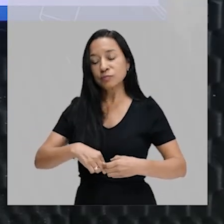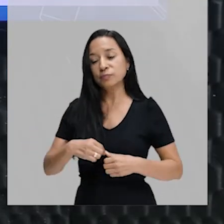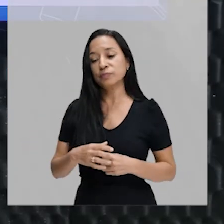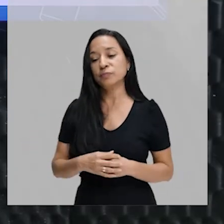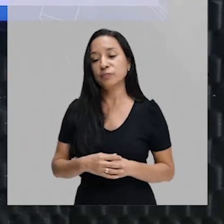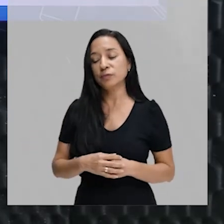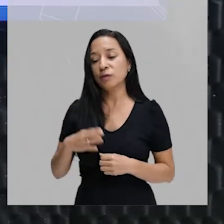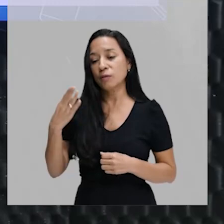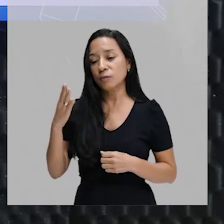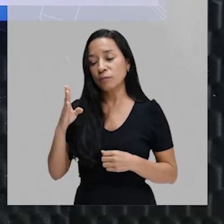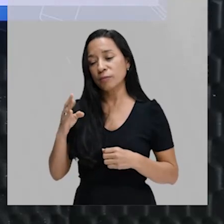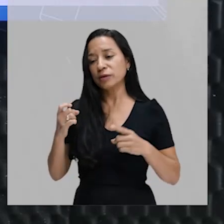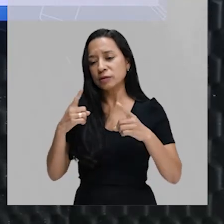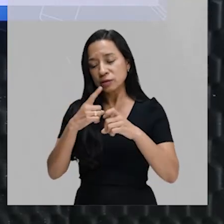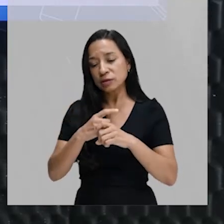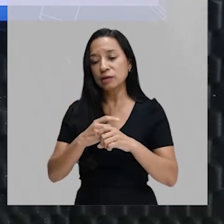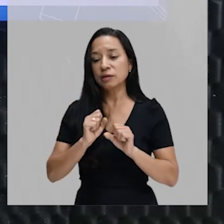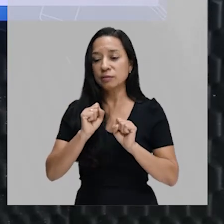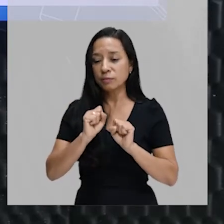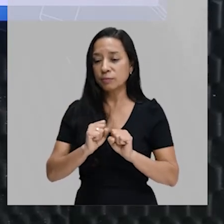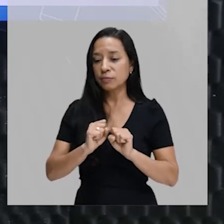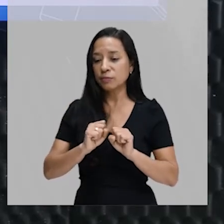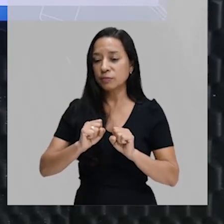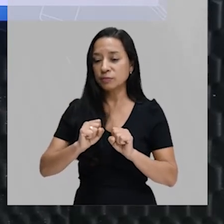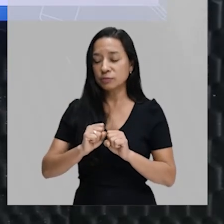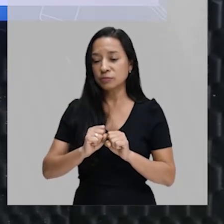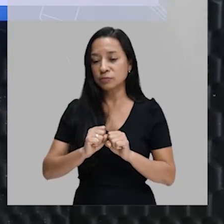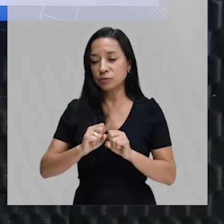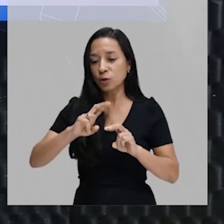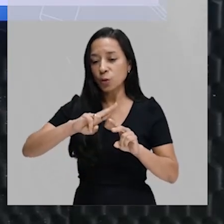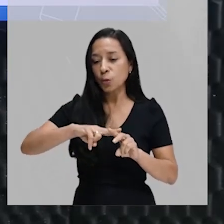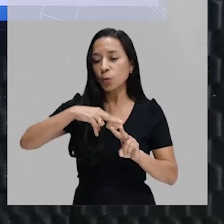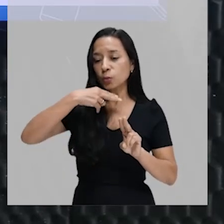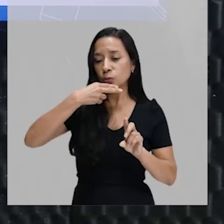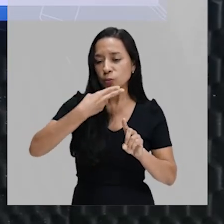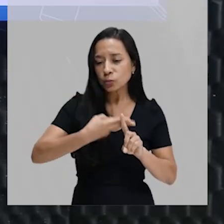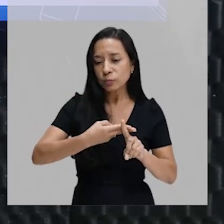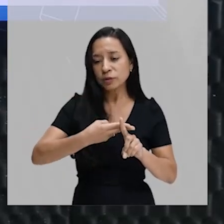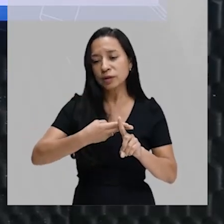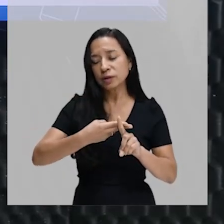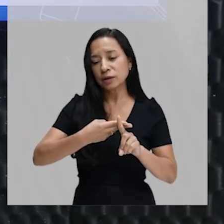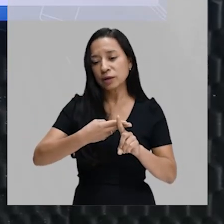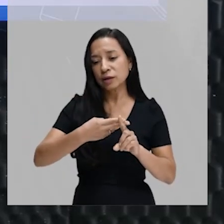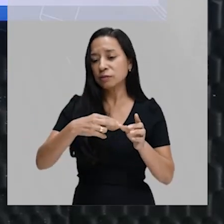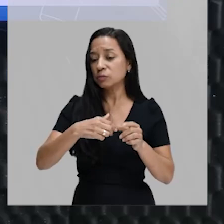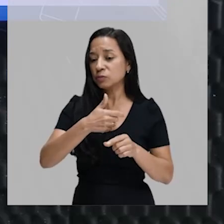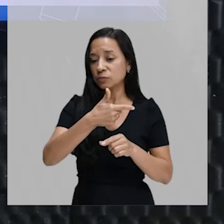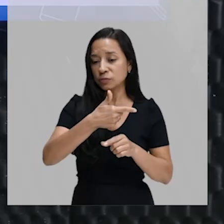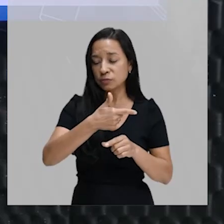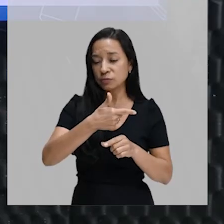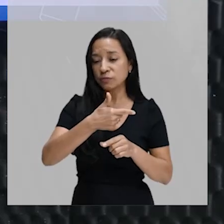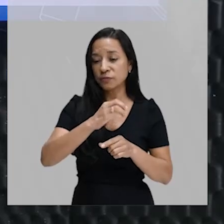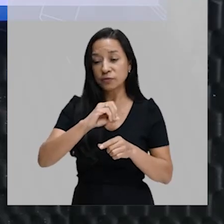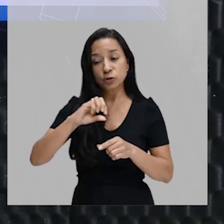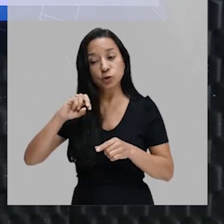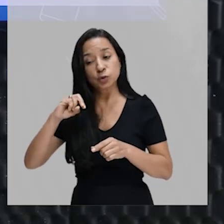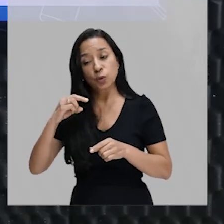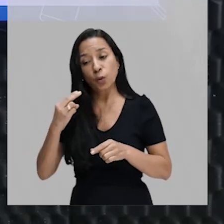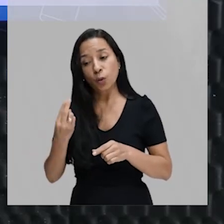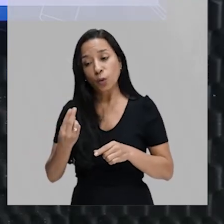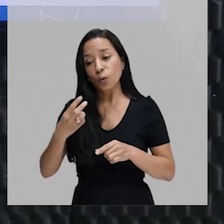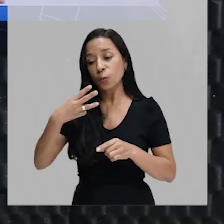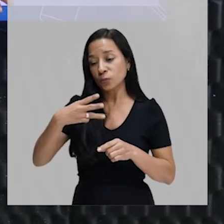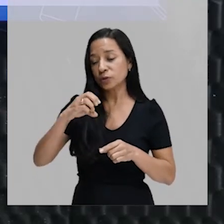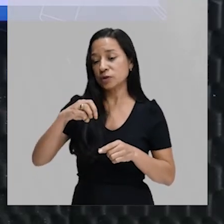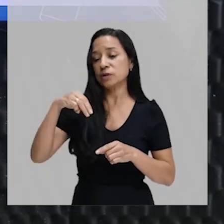Uma bactéria é capaz, pessoal, de se duplicar a cada 20 ou 30 minutos. Em um dia, poderíamos ter cerca